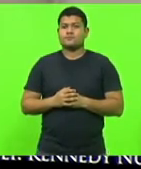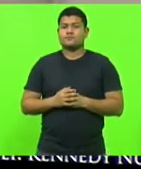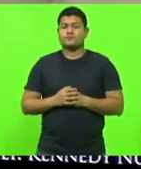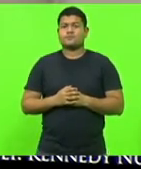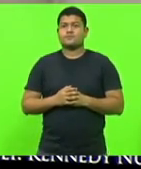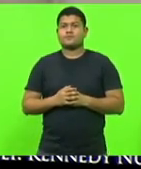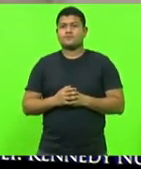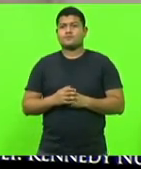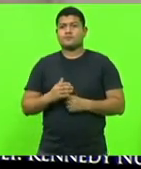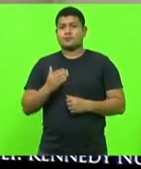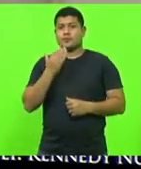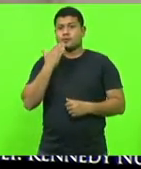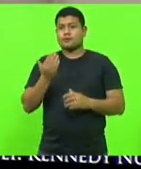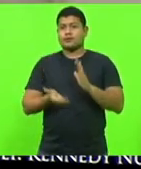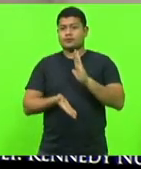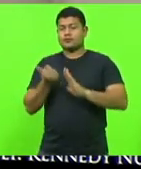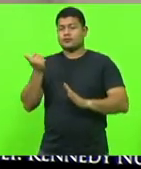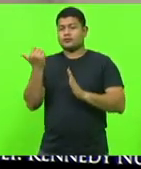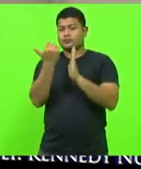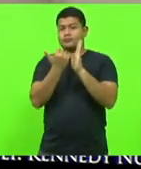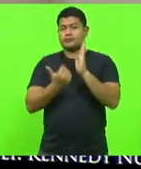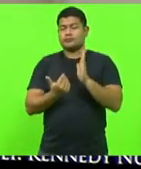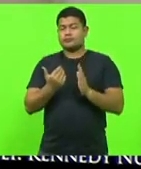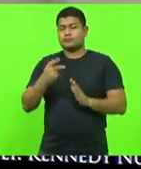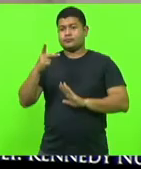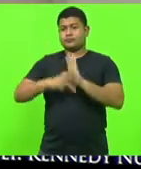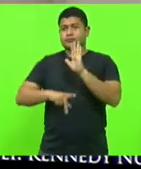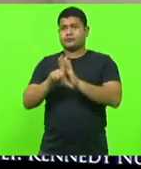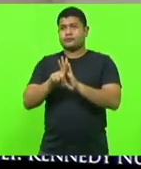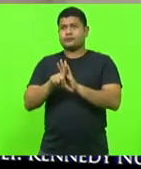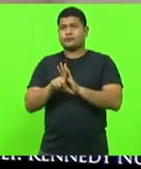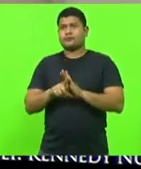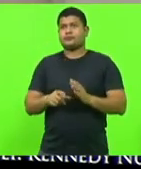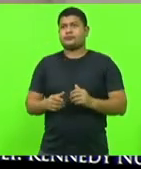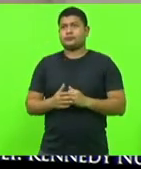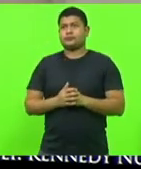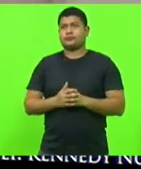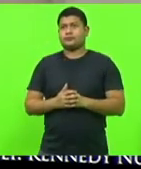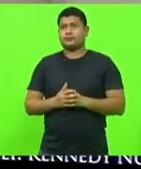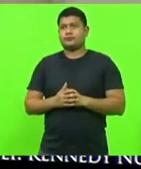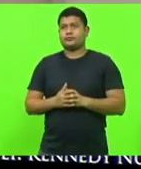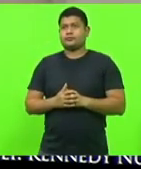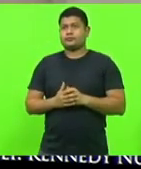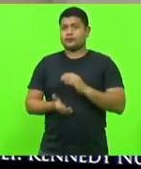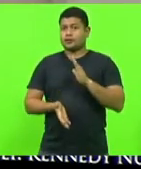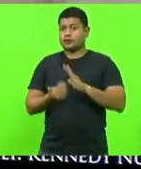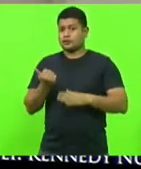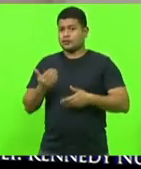Eu peço a retirada de pauta desse projeto de lei, presidente. Retirada de pauta, retirada de tramitação?